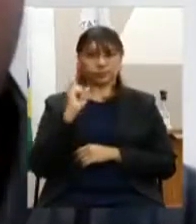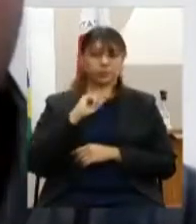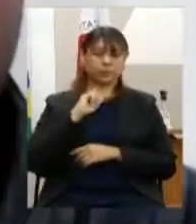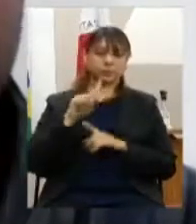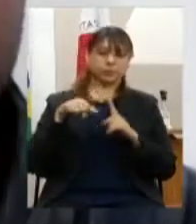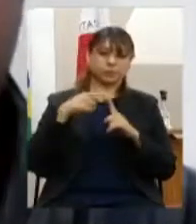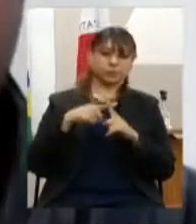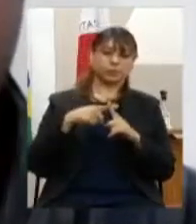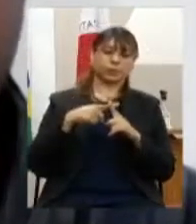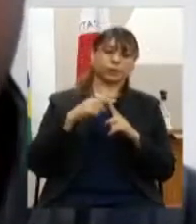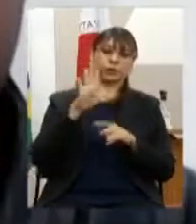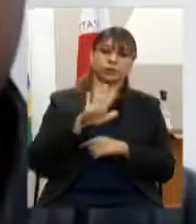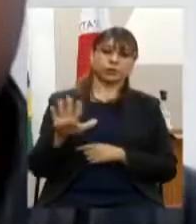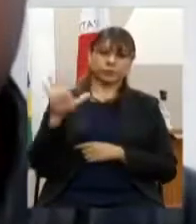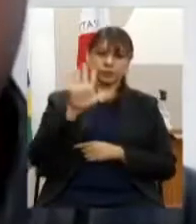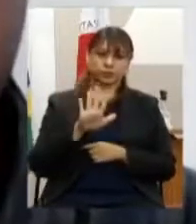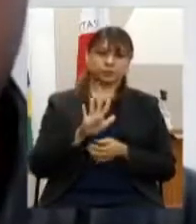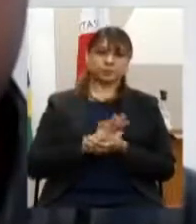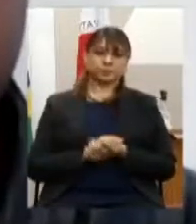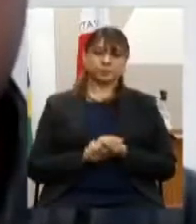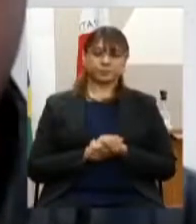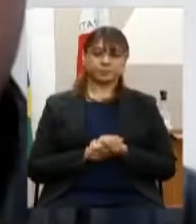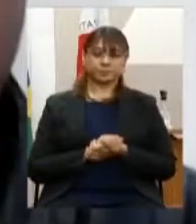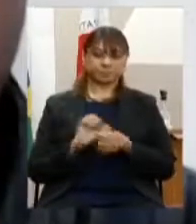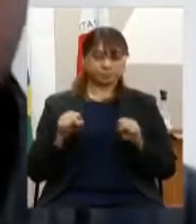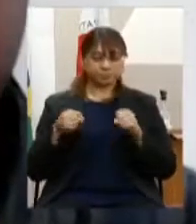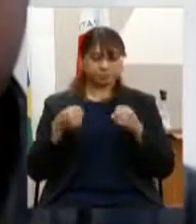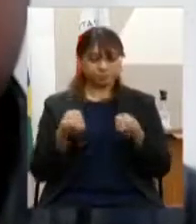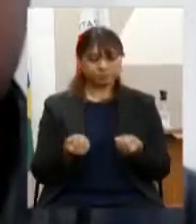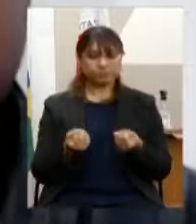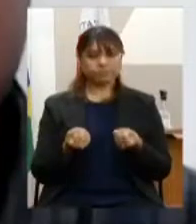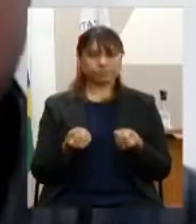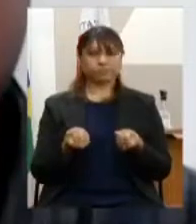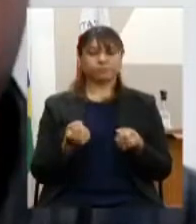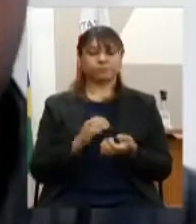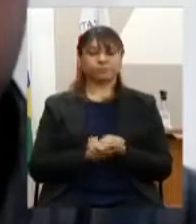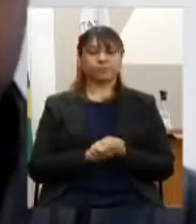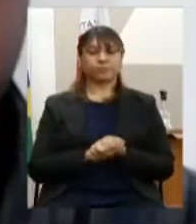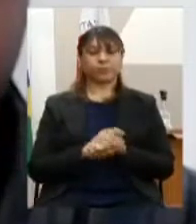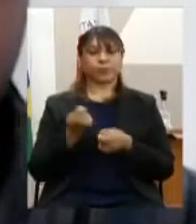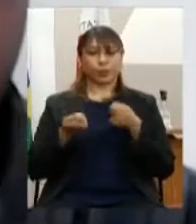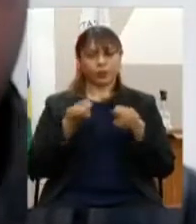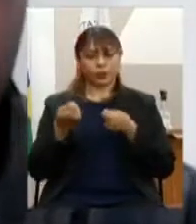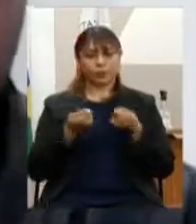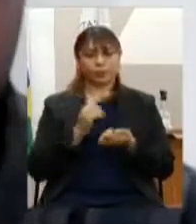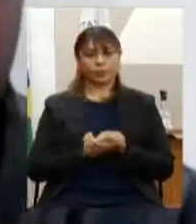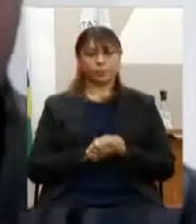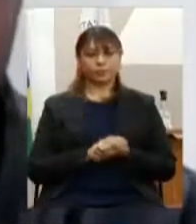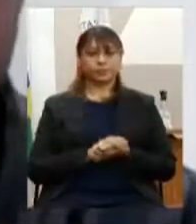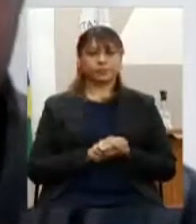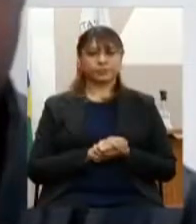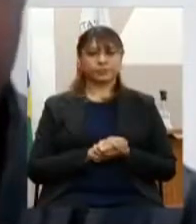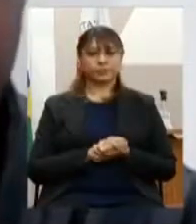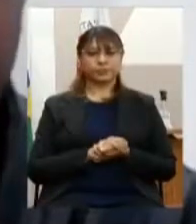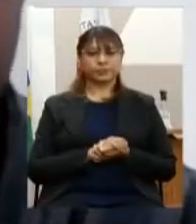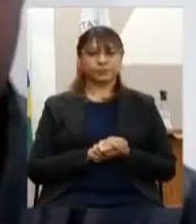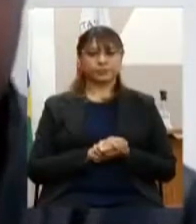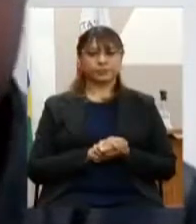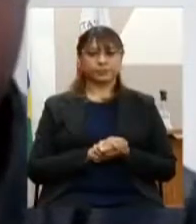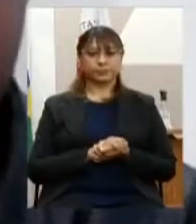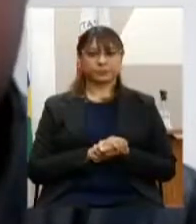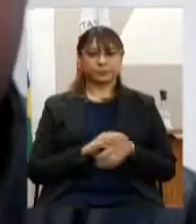diversificação e fortalecimento da economia, com os seguintes atributos. Unidade Orçamentária,